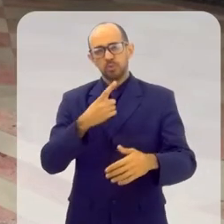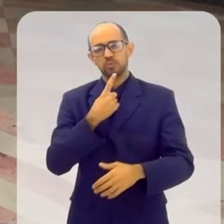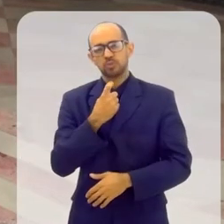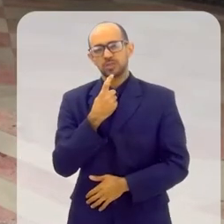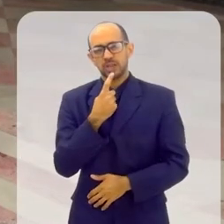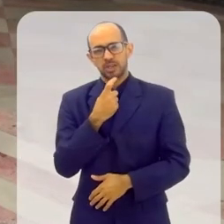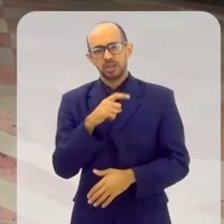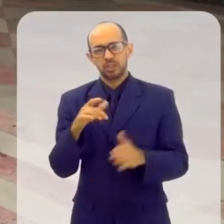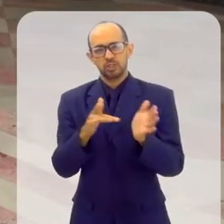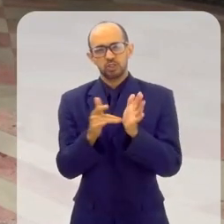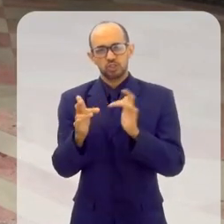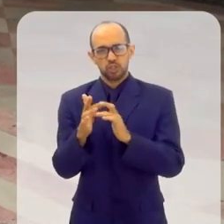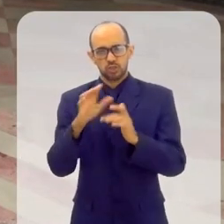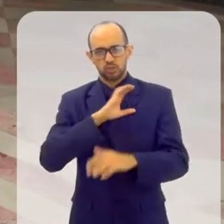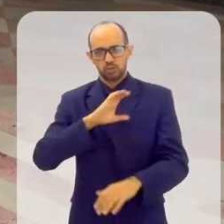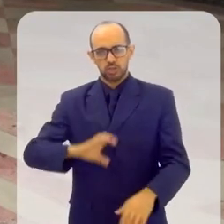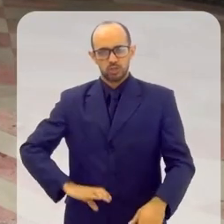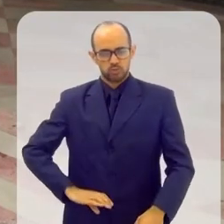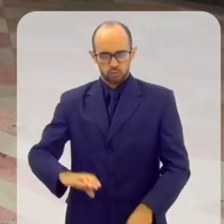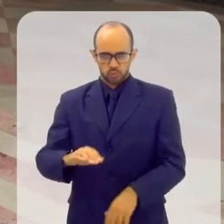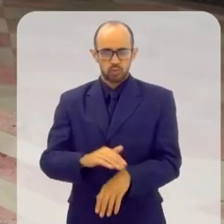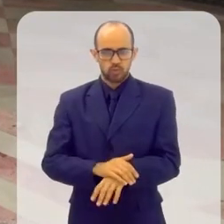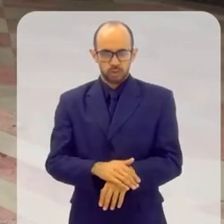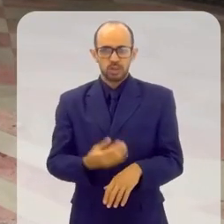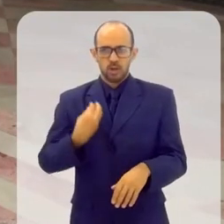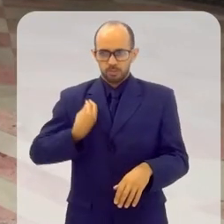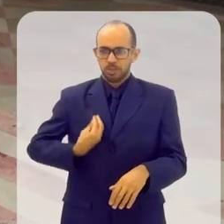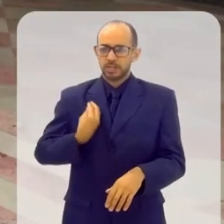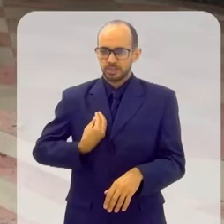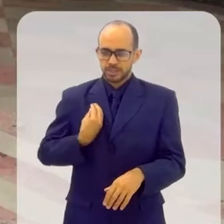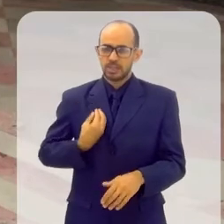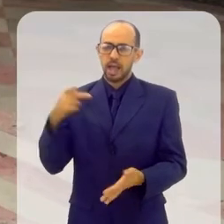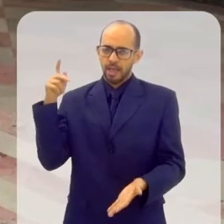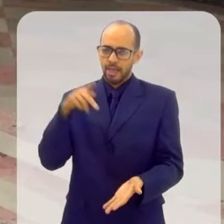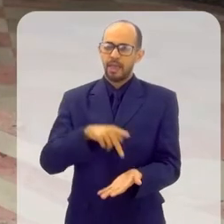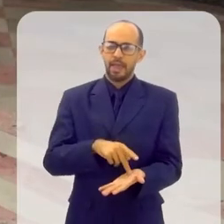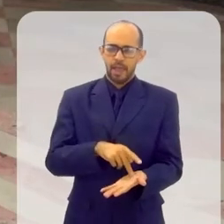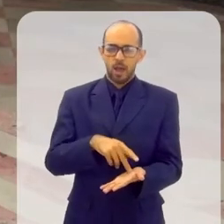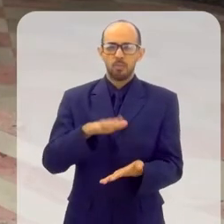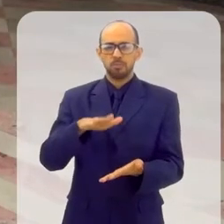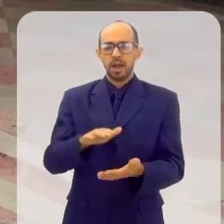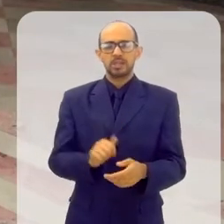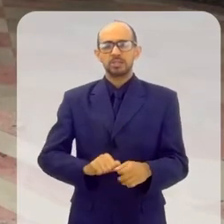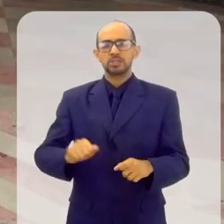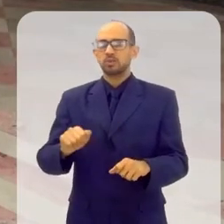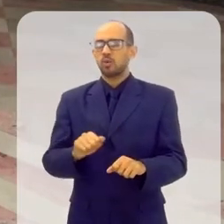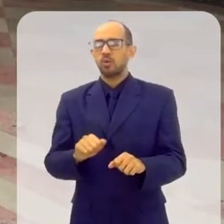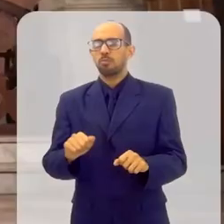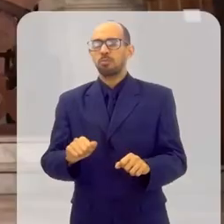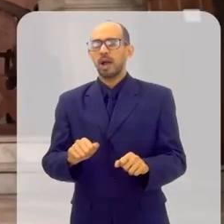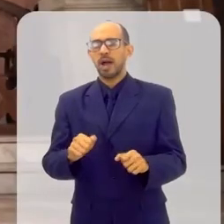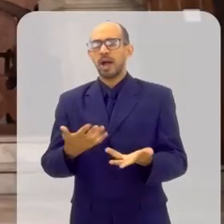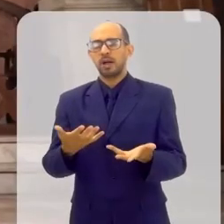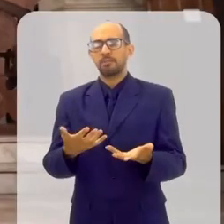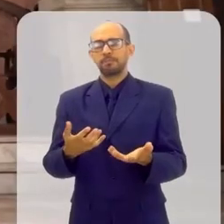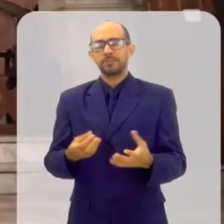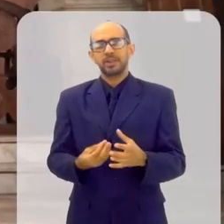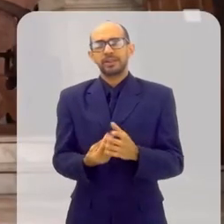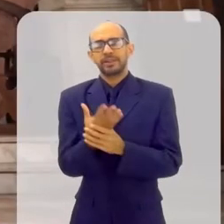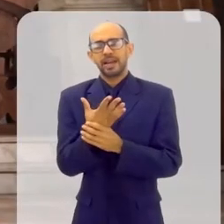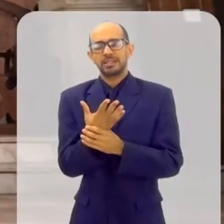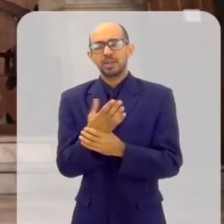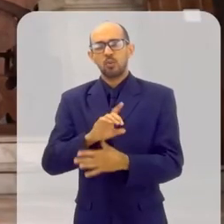místico. Então, a presença real de Jesus Cristo, substancial, porém de um modo místico. Por que de modo místico?